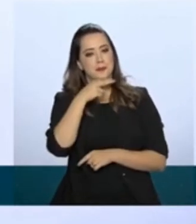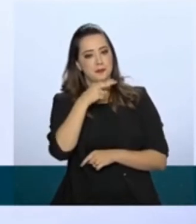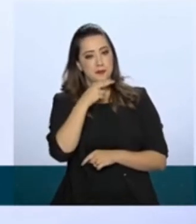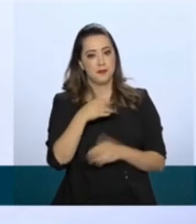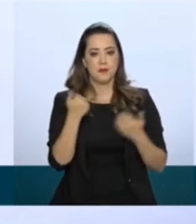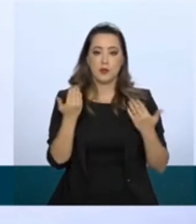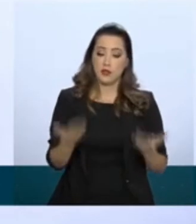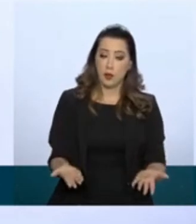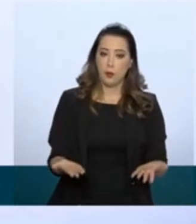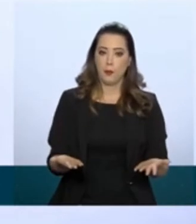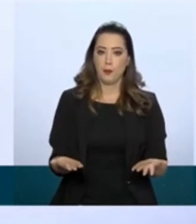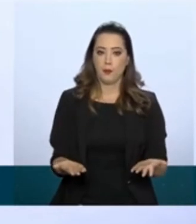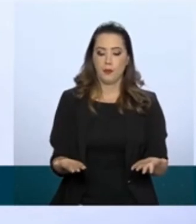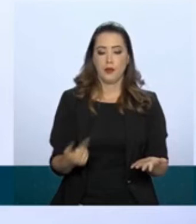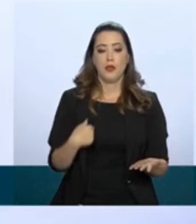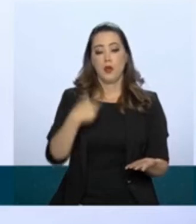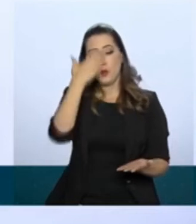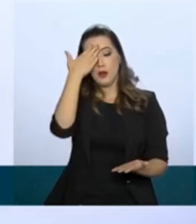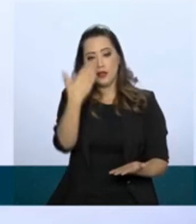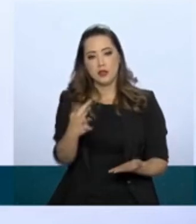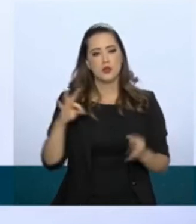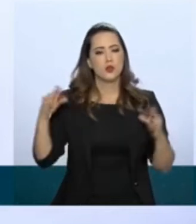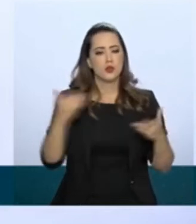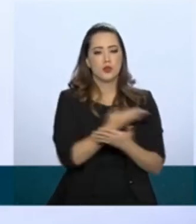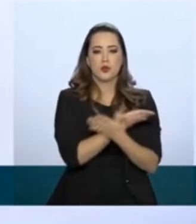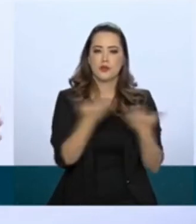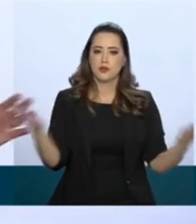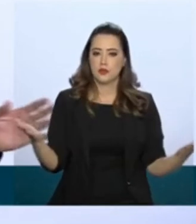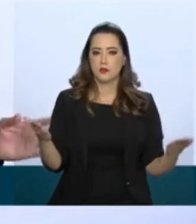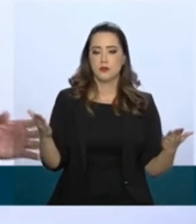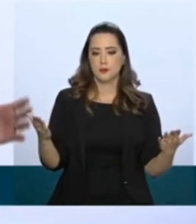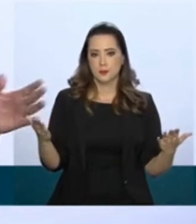Assim sendo, eu agradeço a todos vocês,